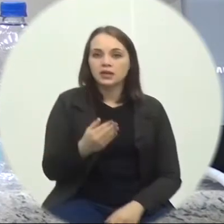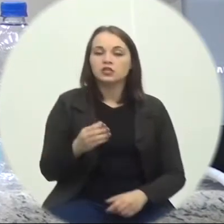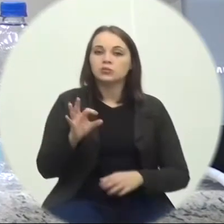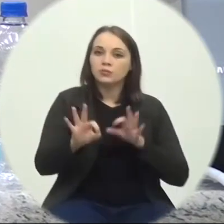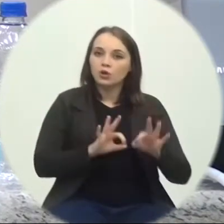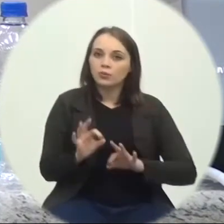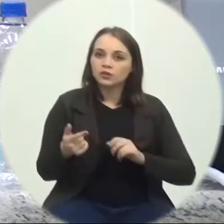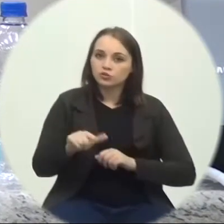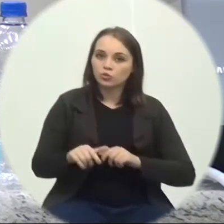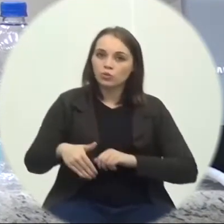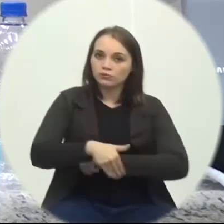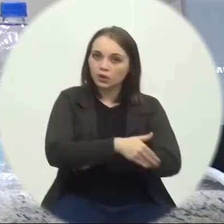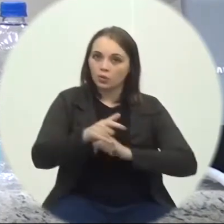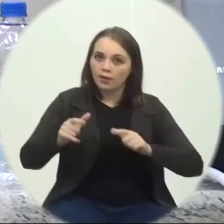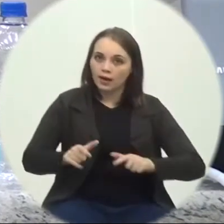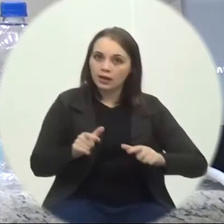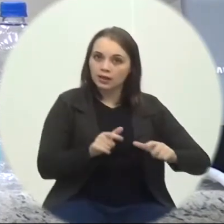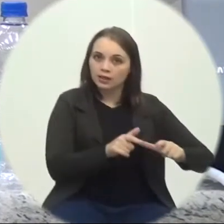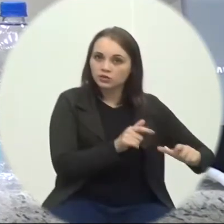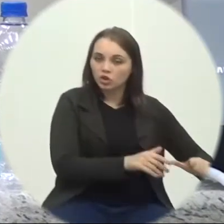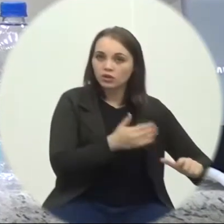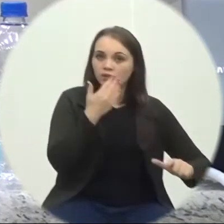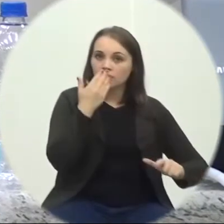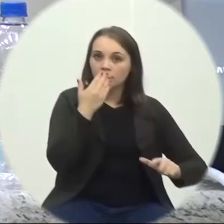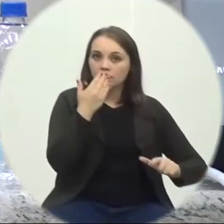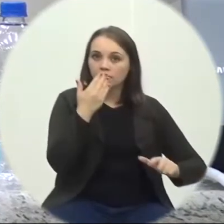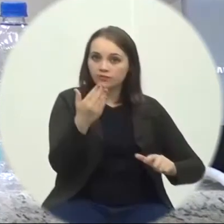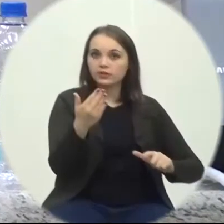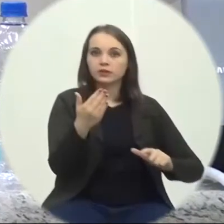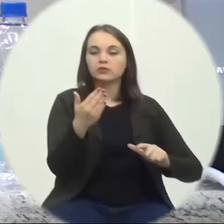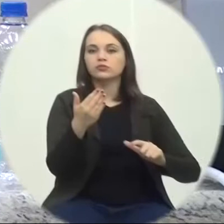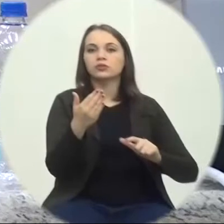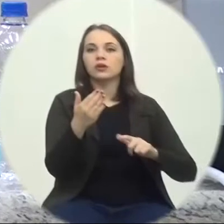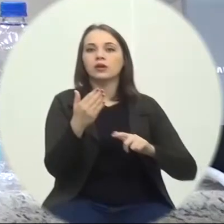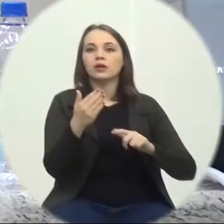rua Uruçanga De fronte A construtora Corbeta Bairro Vera Cruz